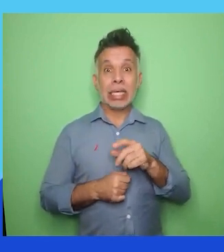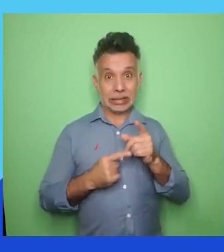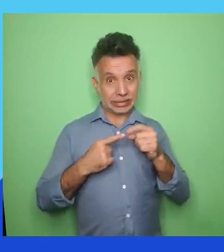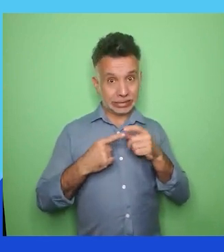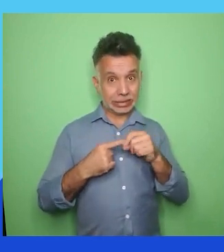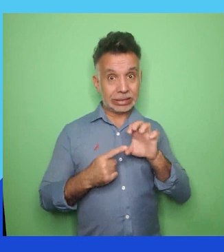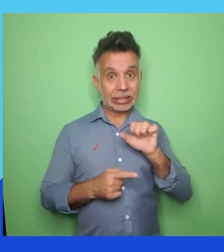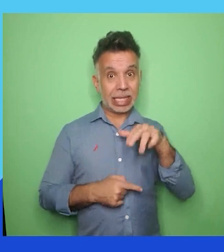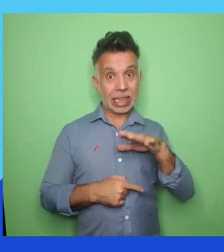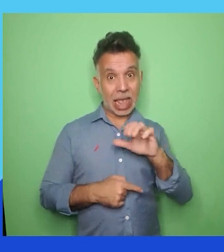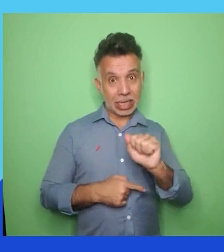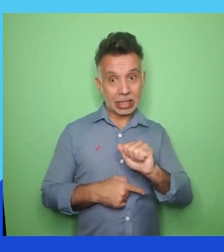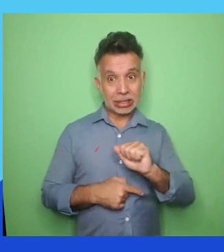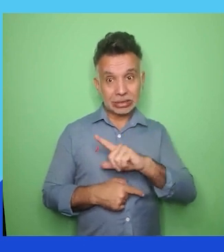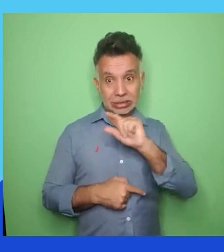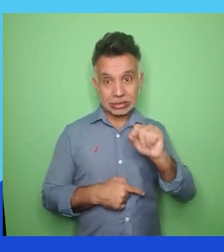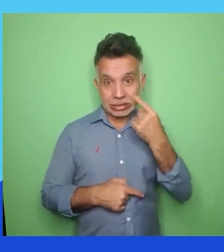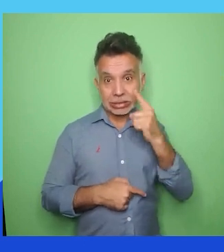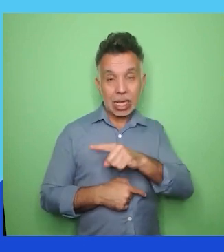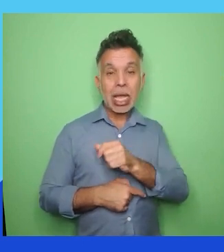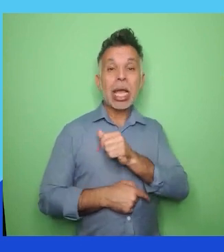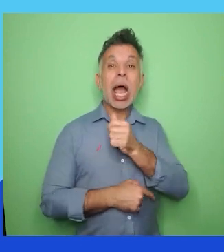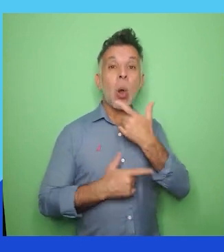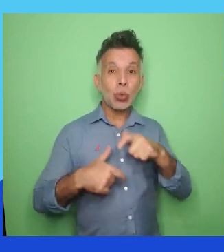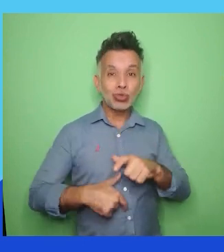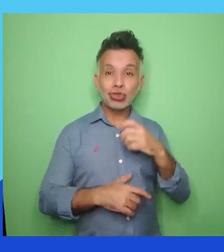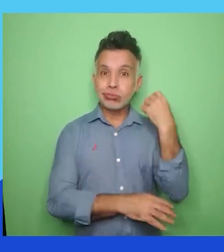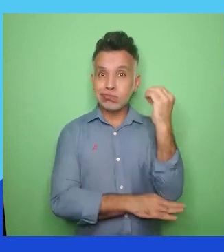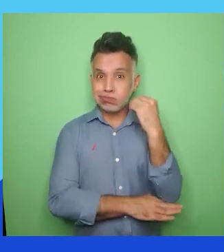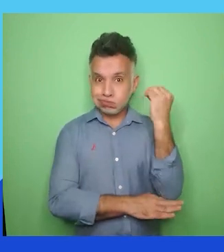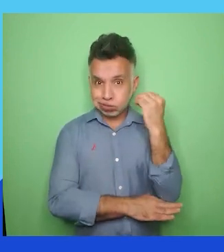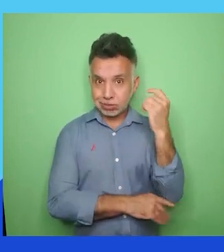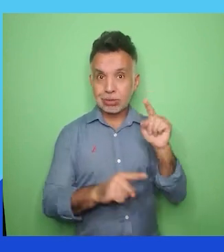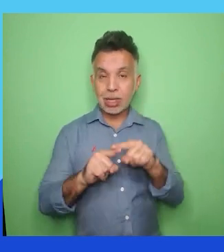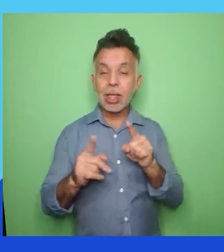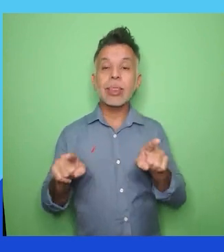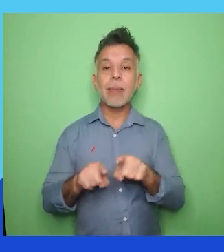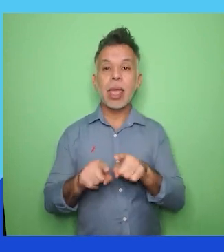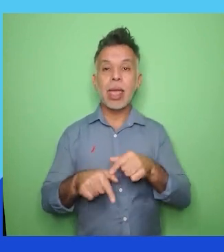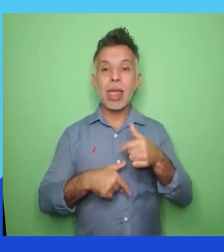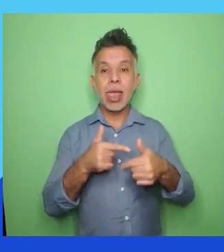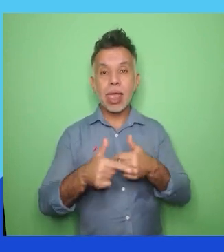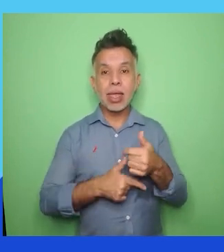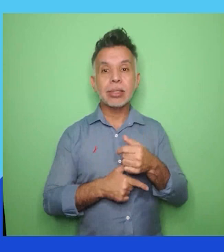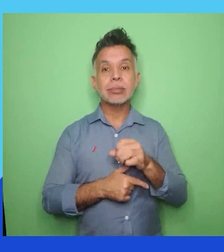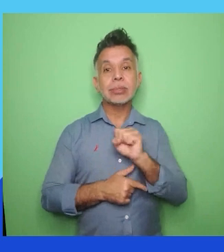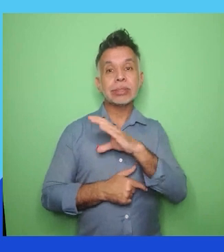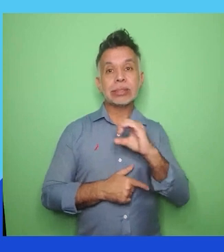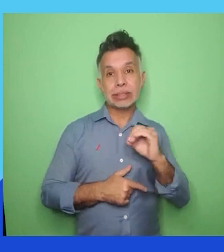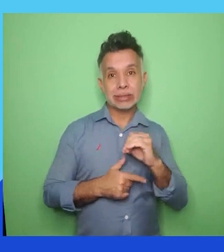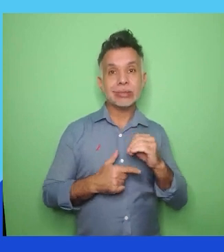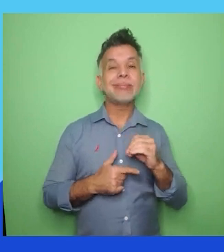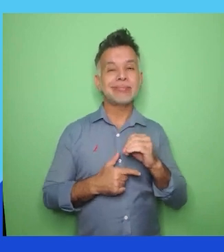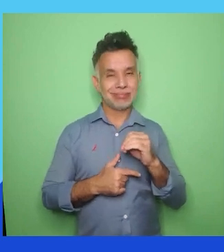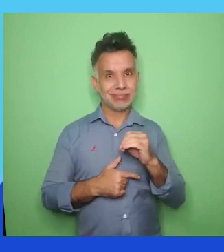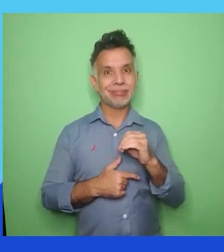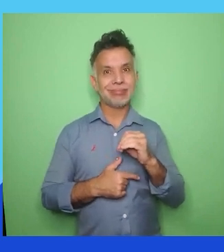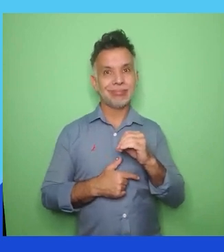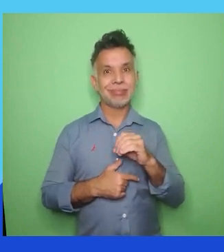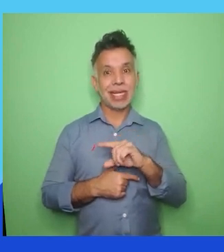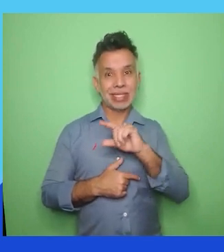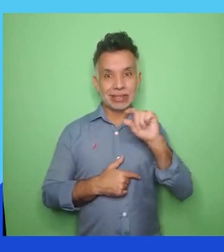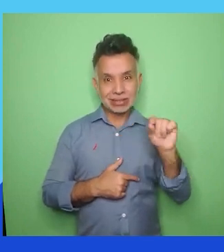E Serviços Sociais do Comércio. Sesc. Parabéns aí. Mais cinco empresas premiadas no nosso ranking